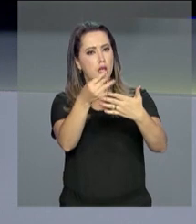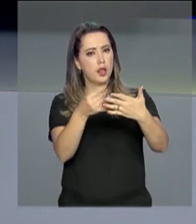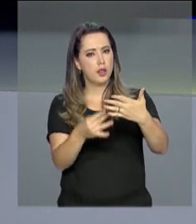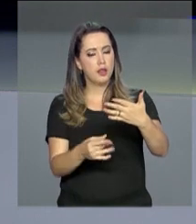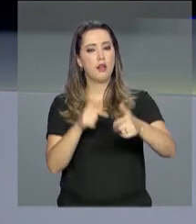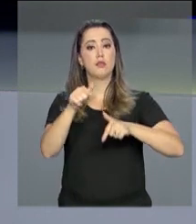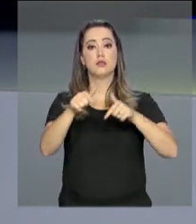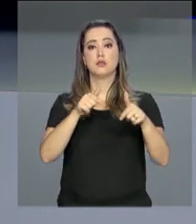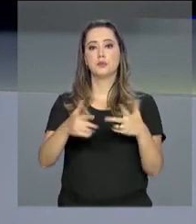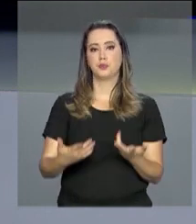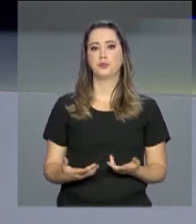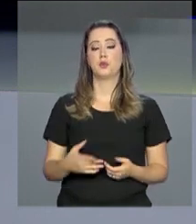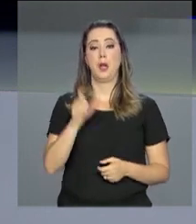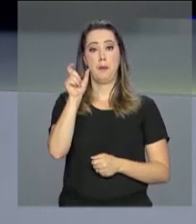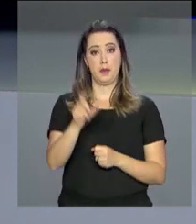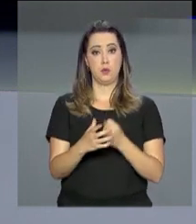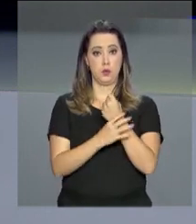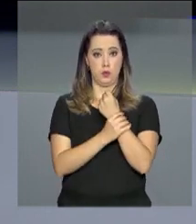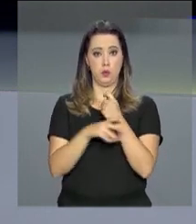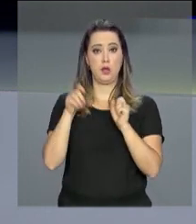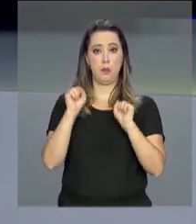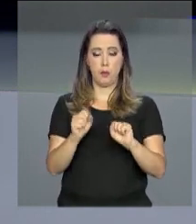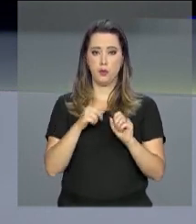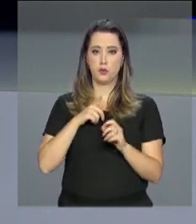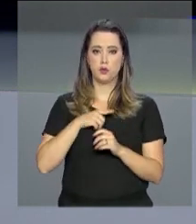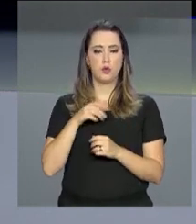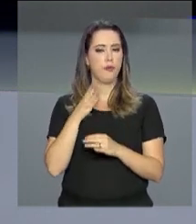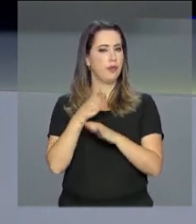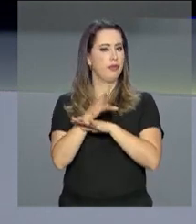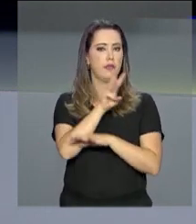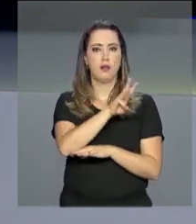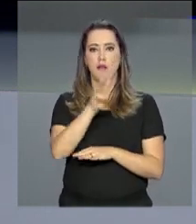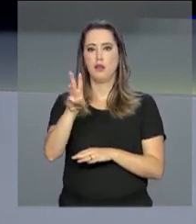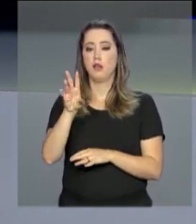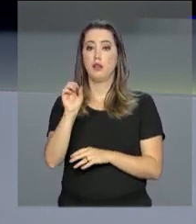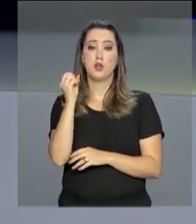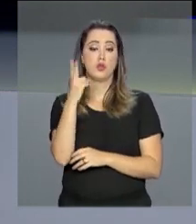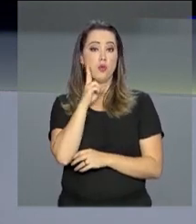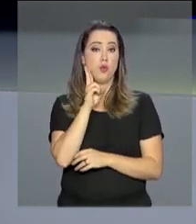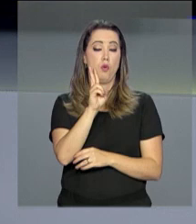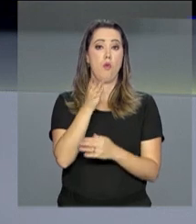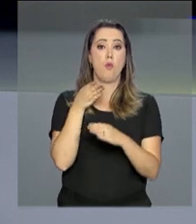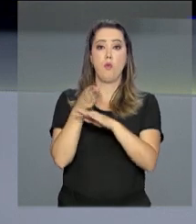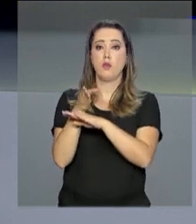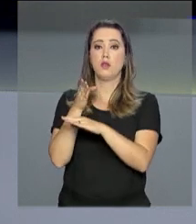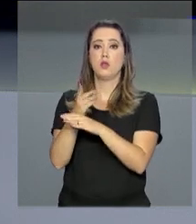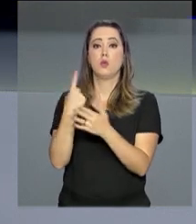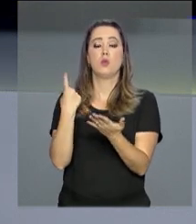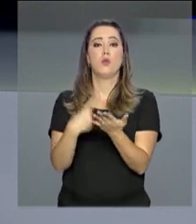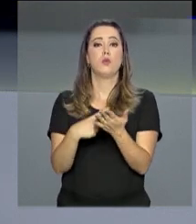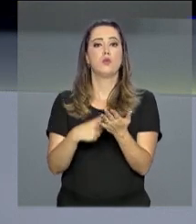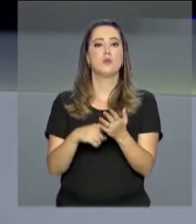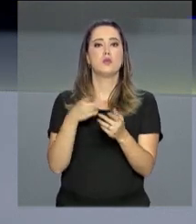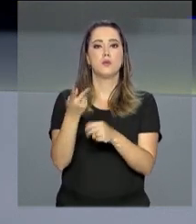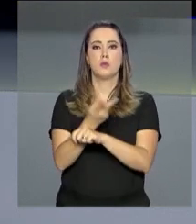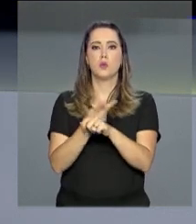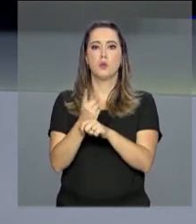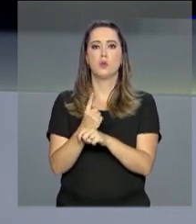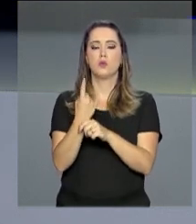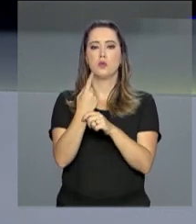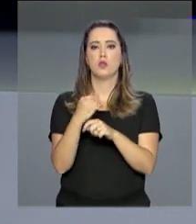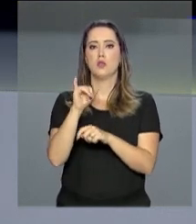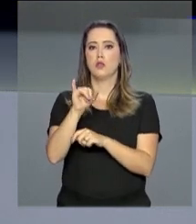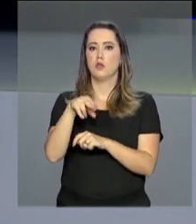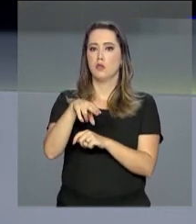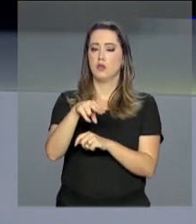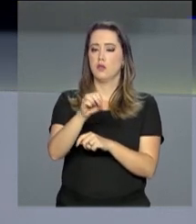do trabalhador. O segurado pode obter o documento pela internet ou fazer o agendamento para buscar o extrato em uma unidade de atendimento